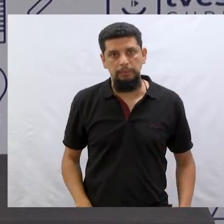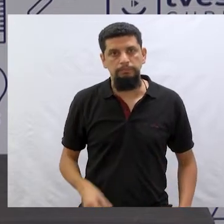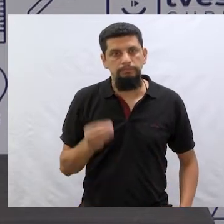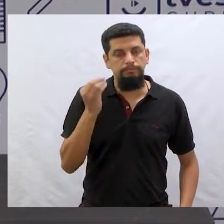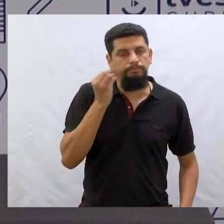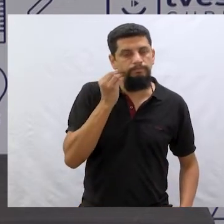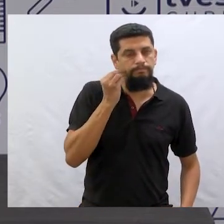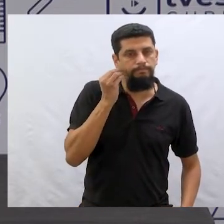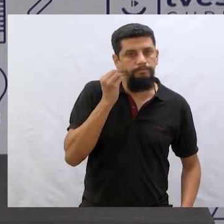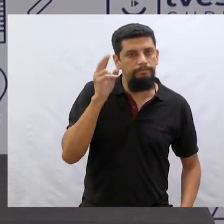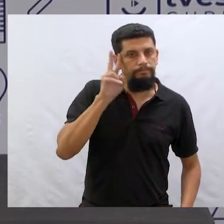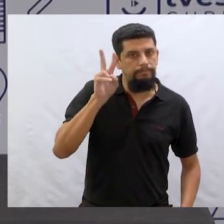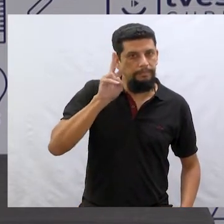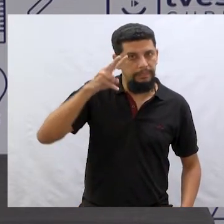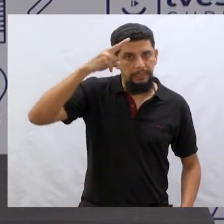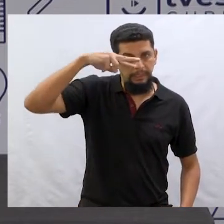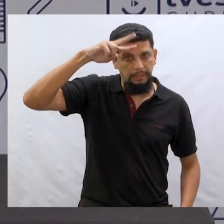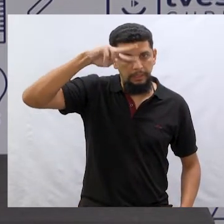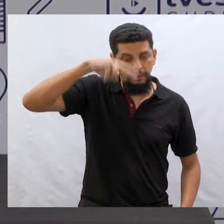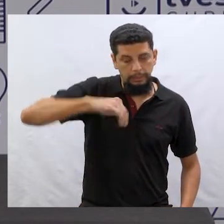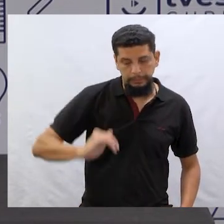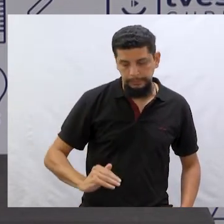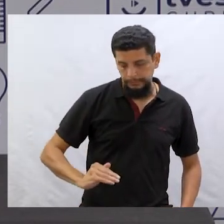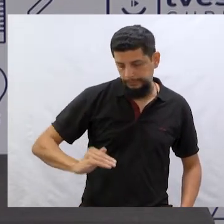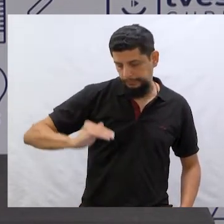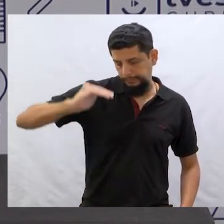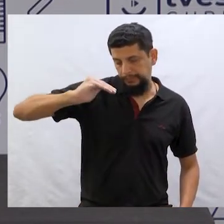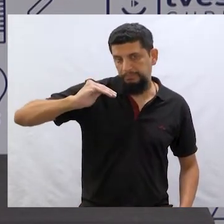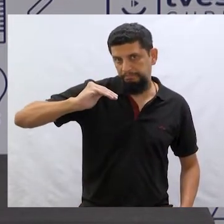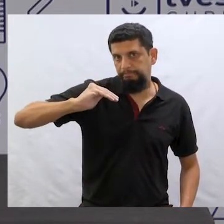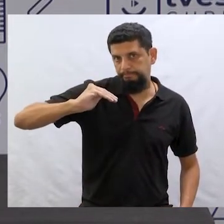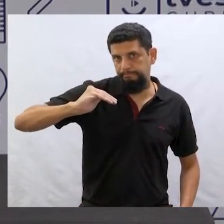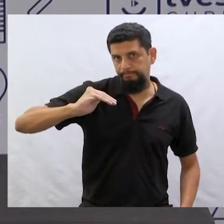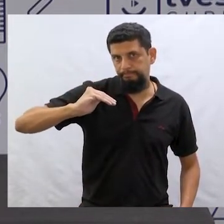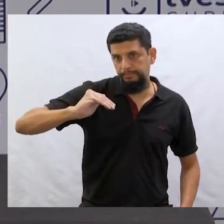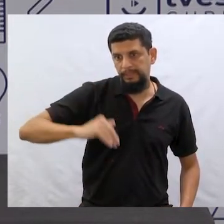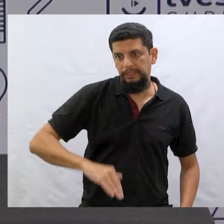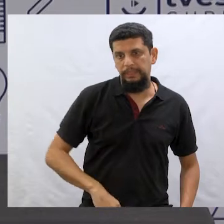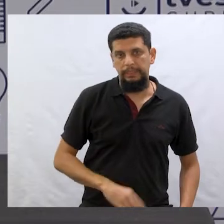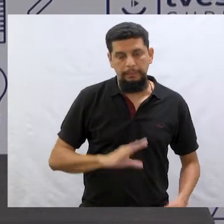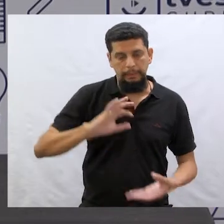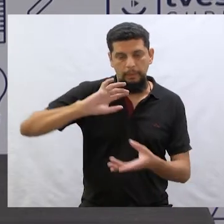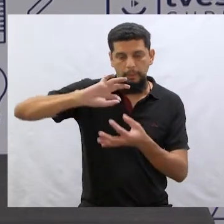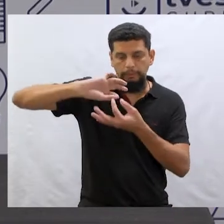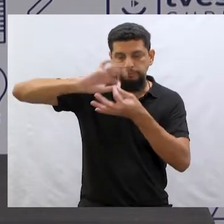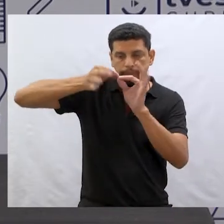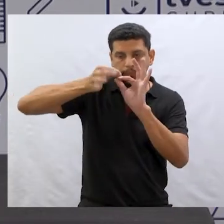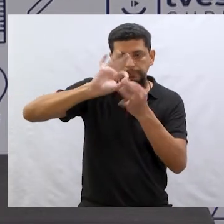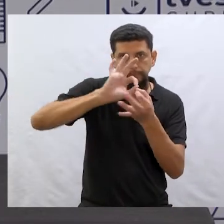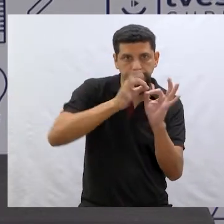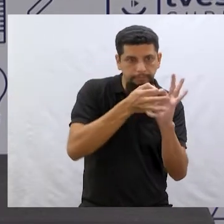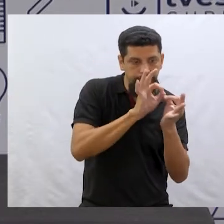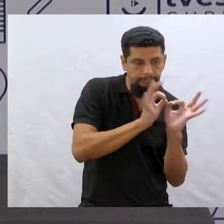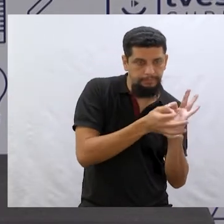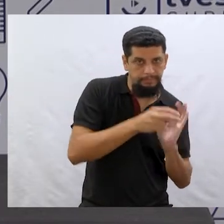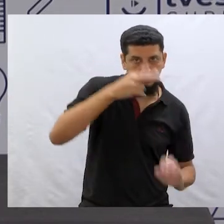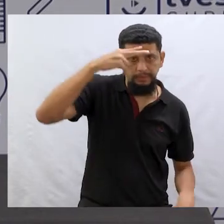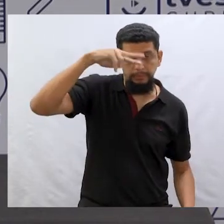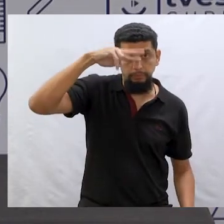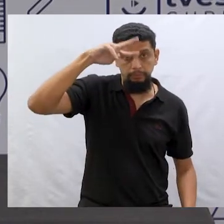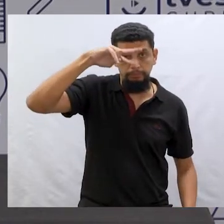tentou lembrar das histórias de quando ele era criança e enfeitou essas histórias,